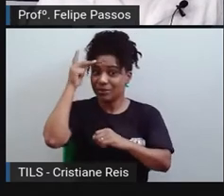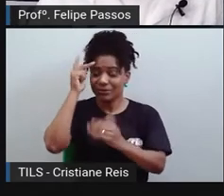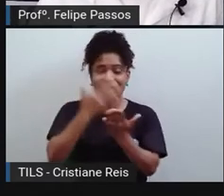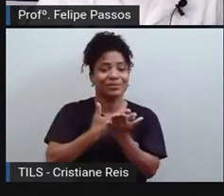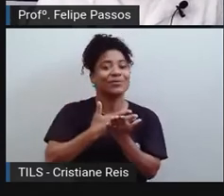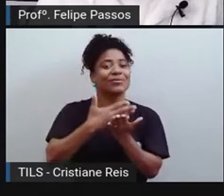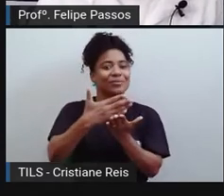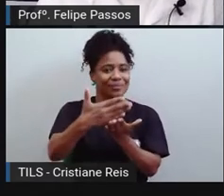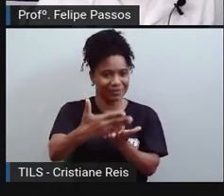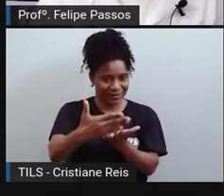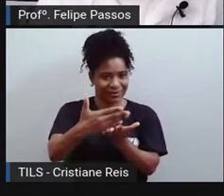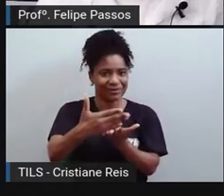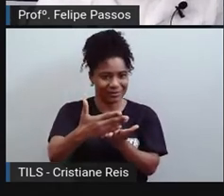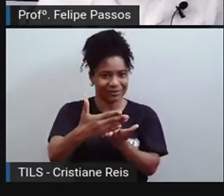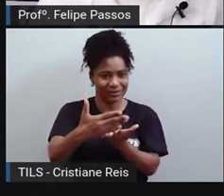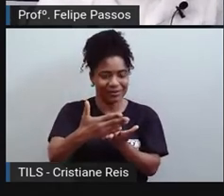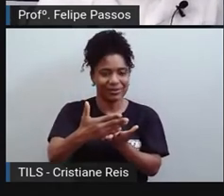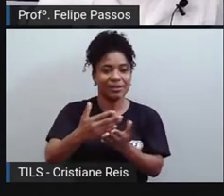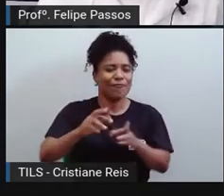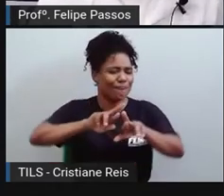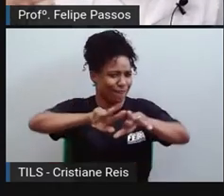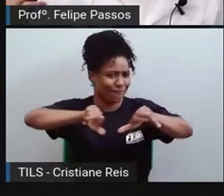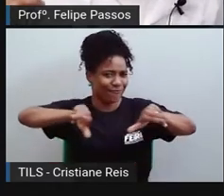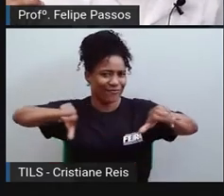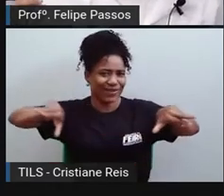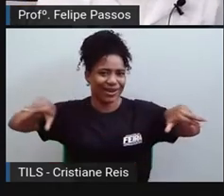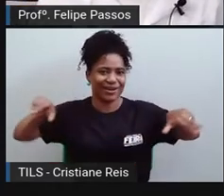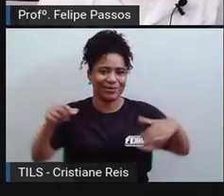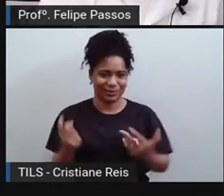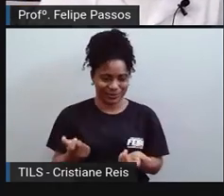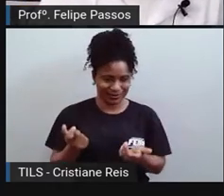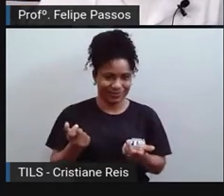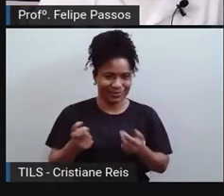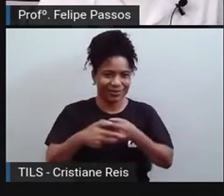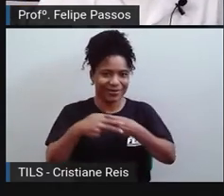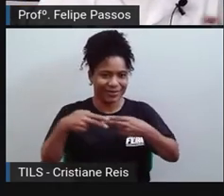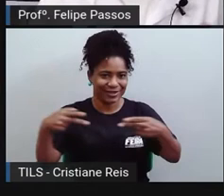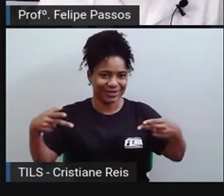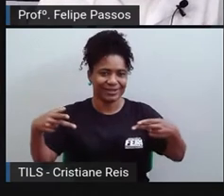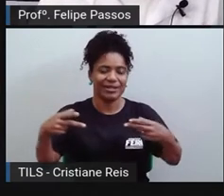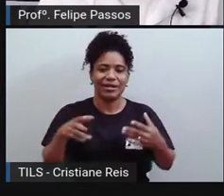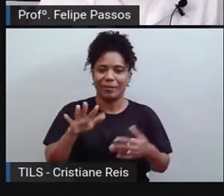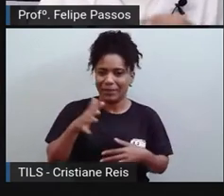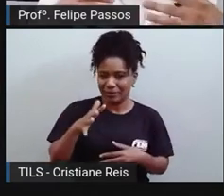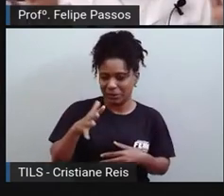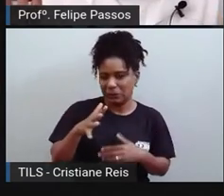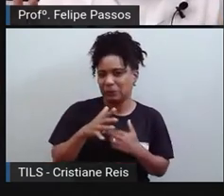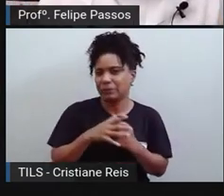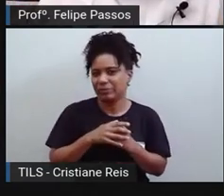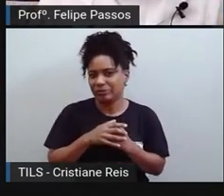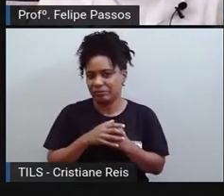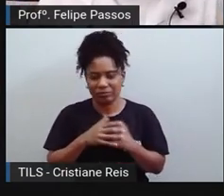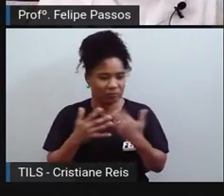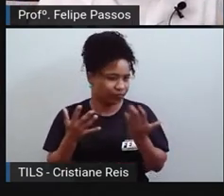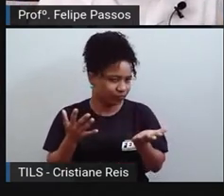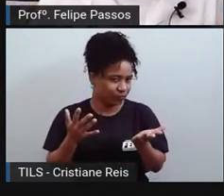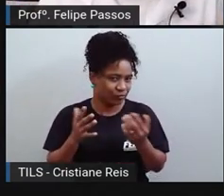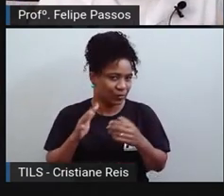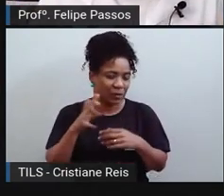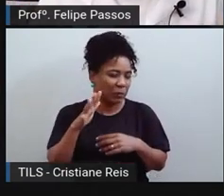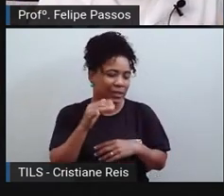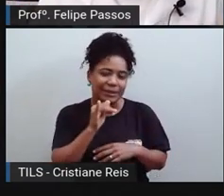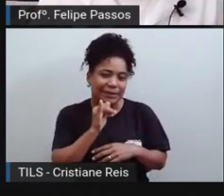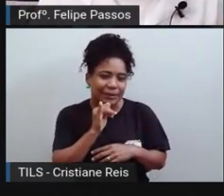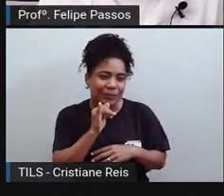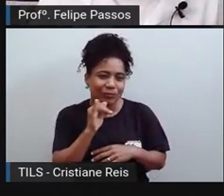bens, de produtos em grande quantidade. Se antes você moía, sei lá, vou botar um número fictício aqui, tá,